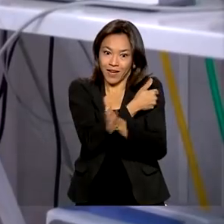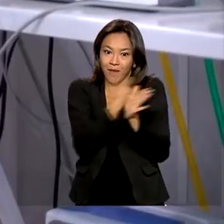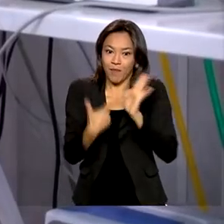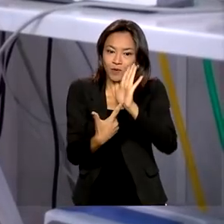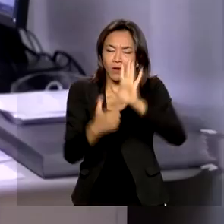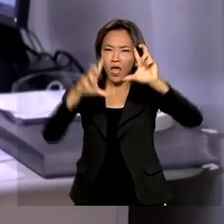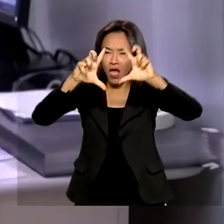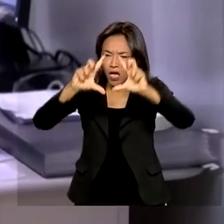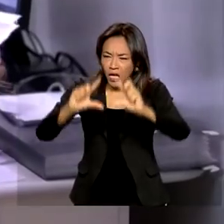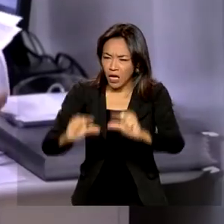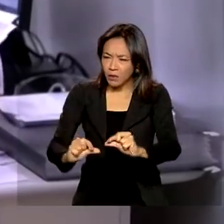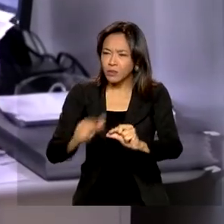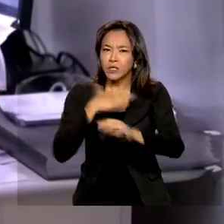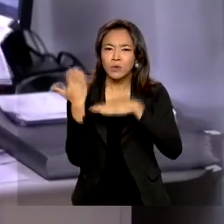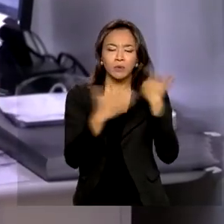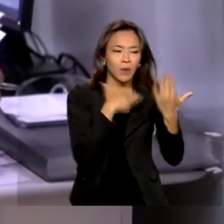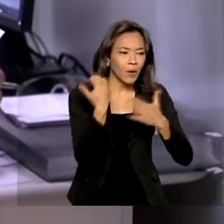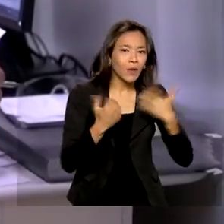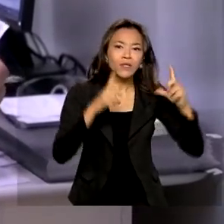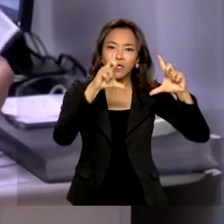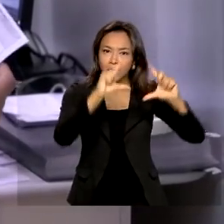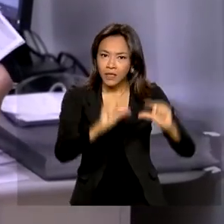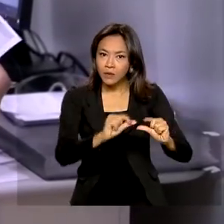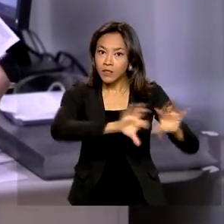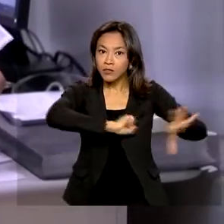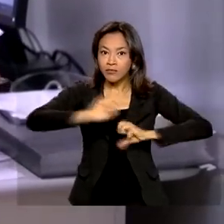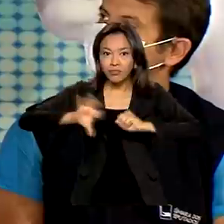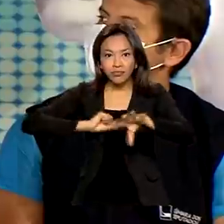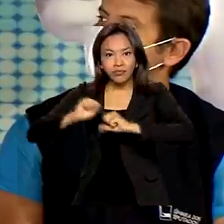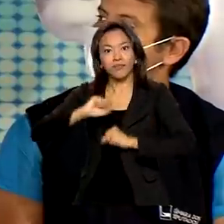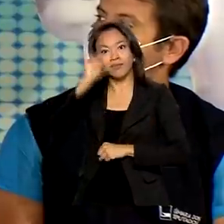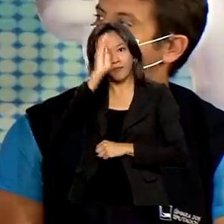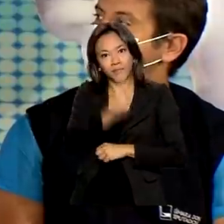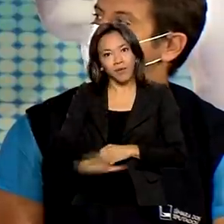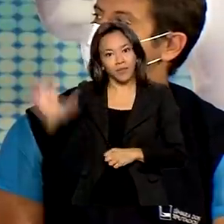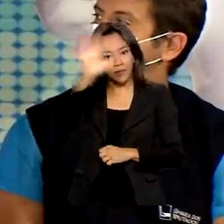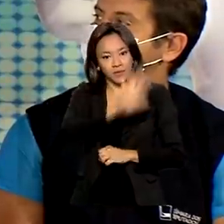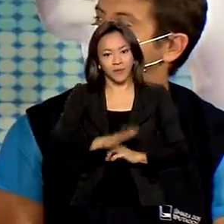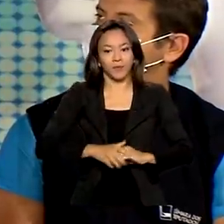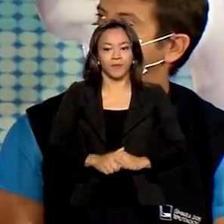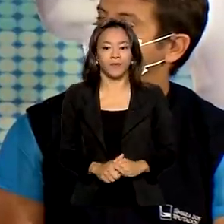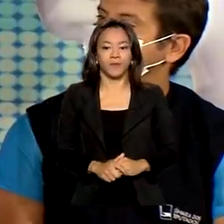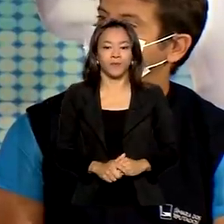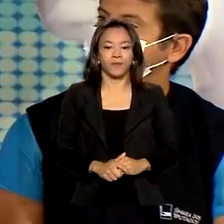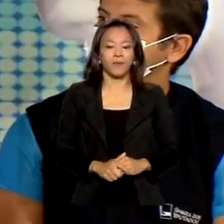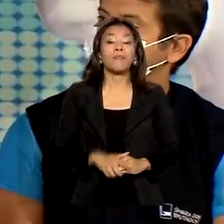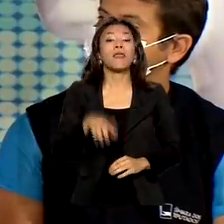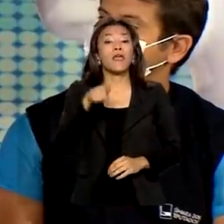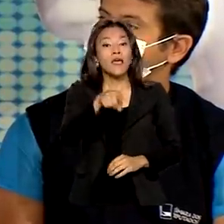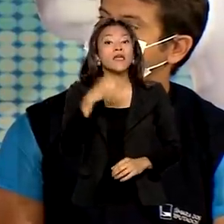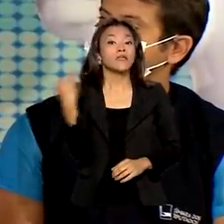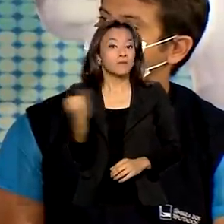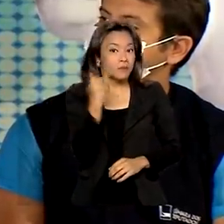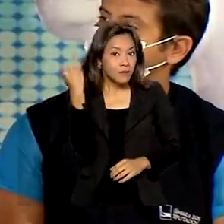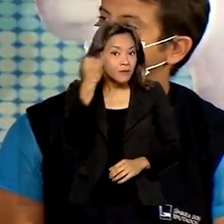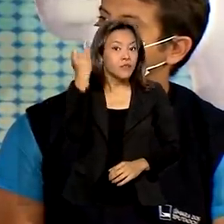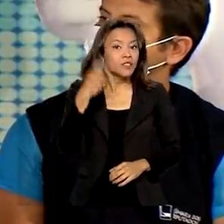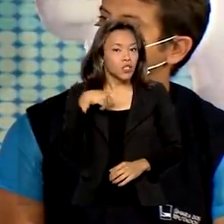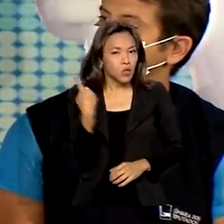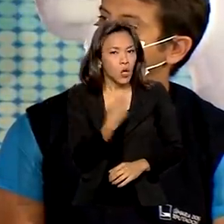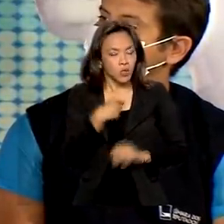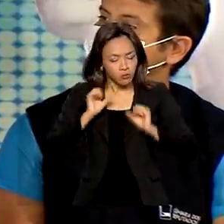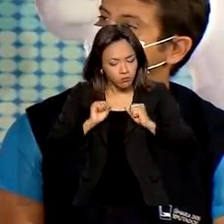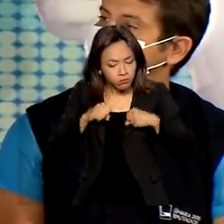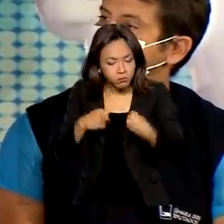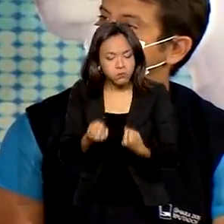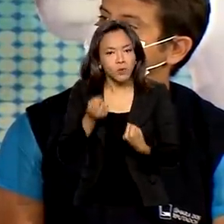de casos e de mortes por Covid no país. É necessário que continuemos empenhados em